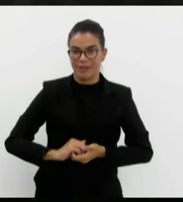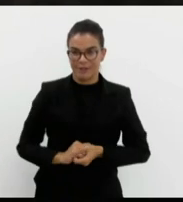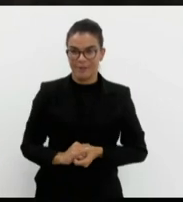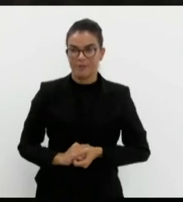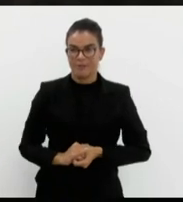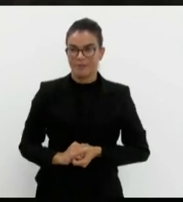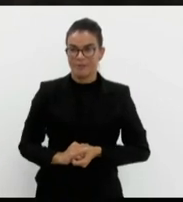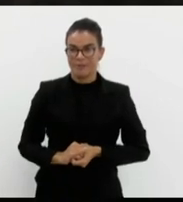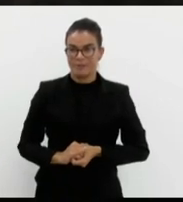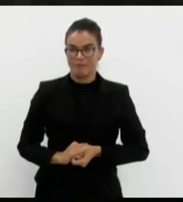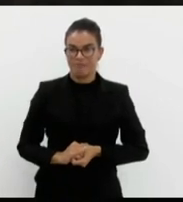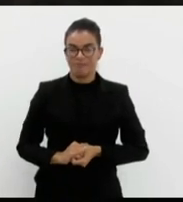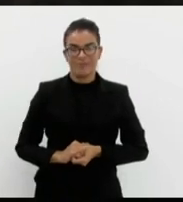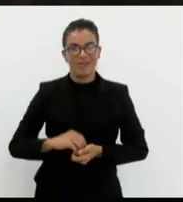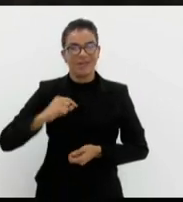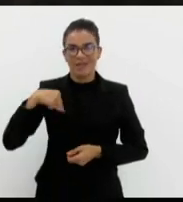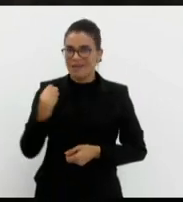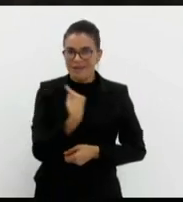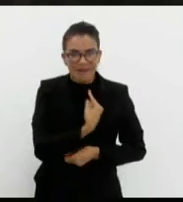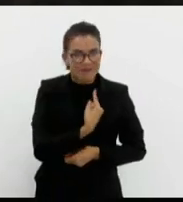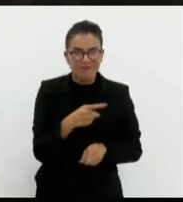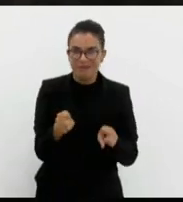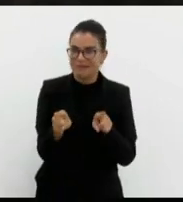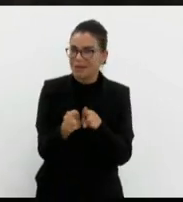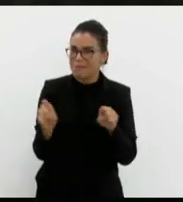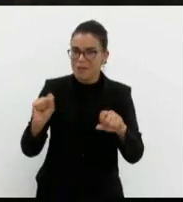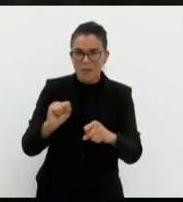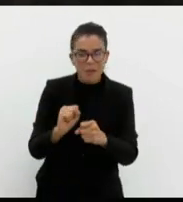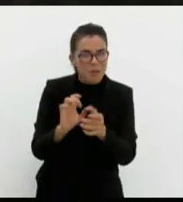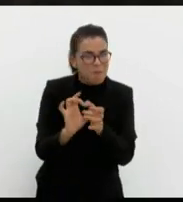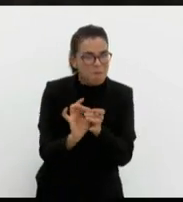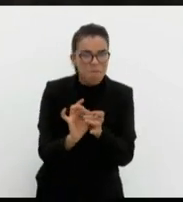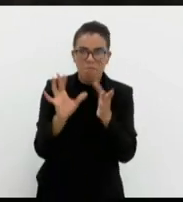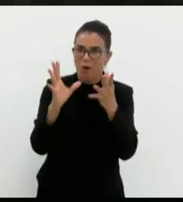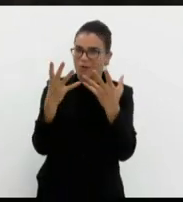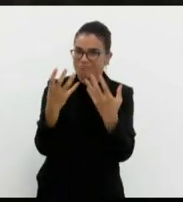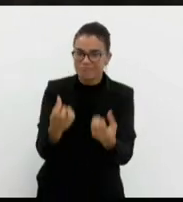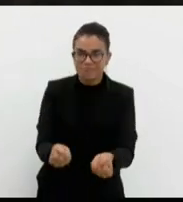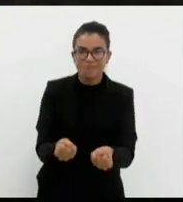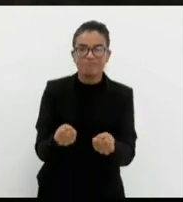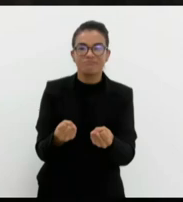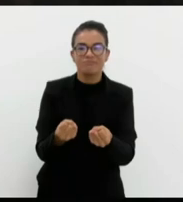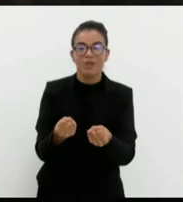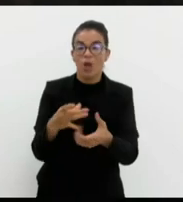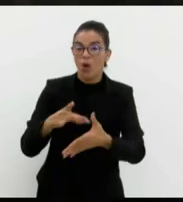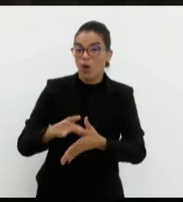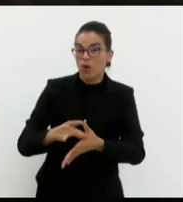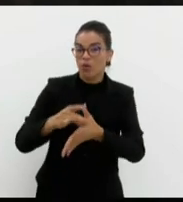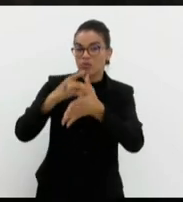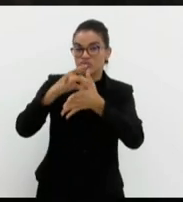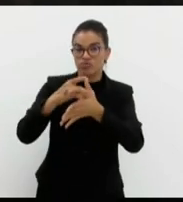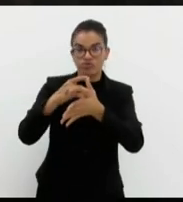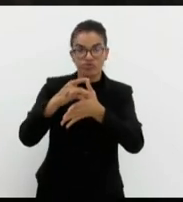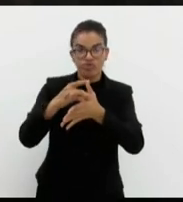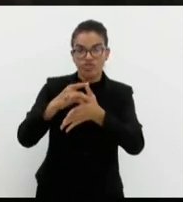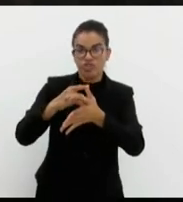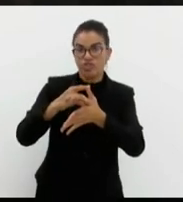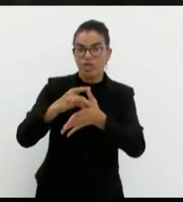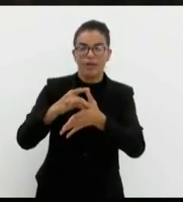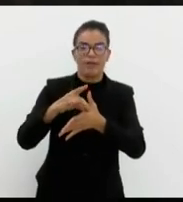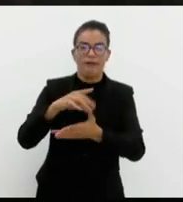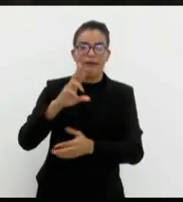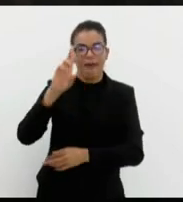E a gente não pode deixar se levar pelos dirigentes eventuais desses países